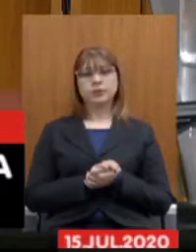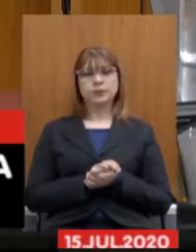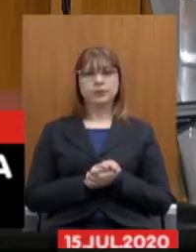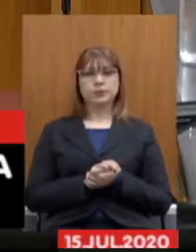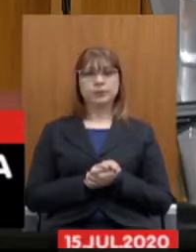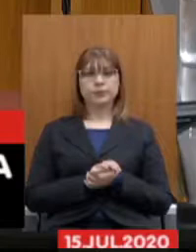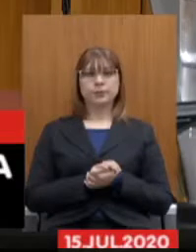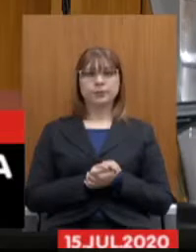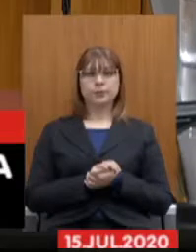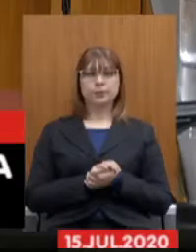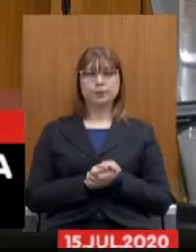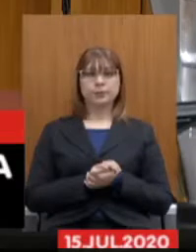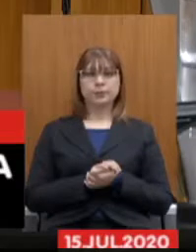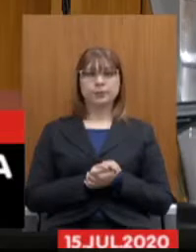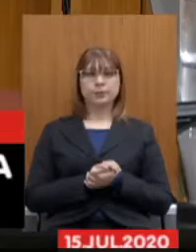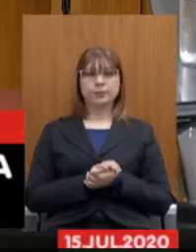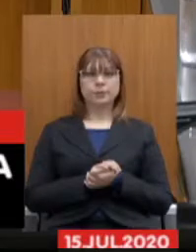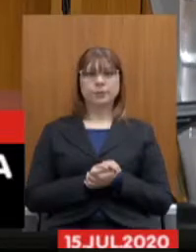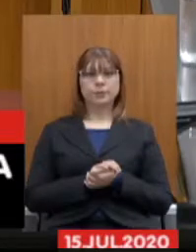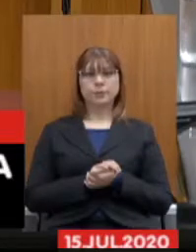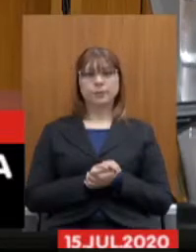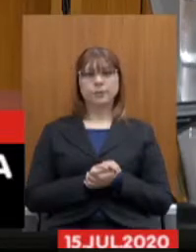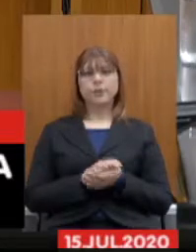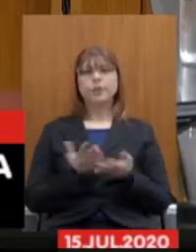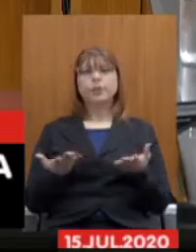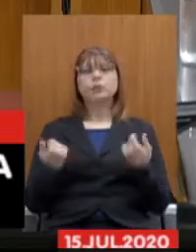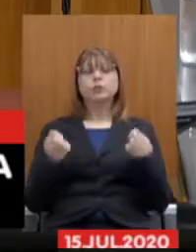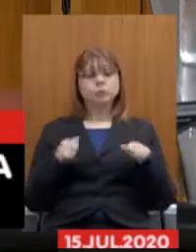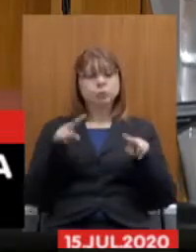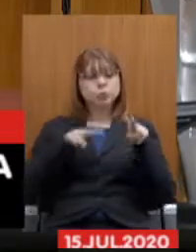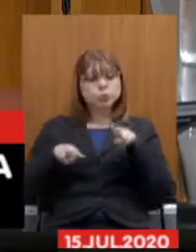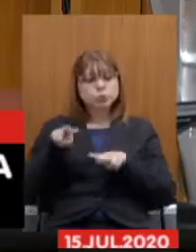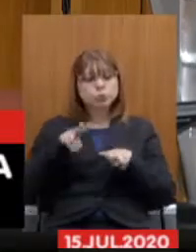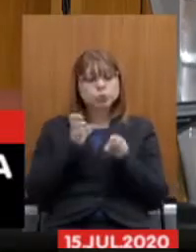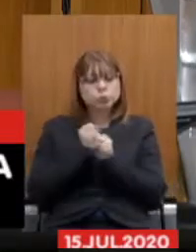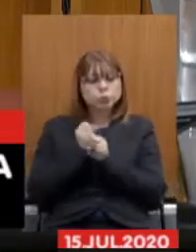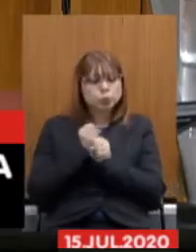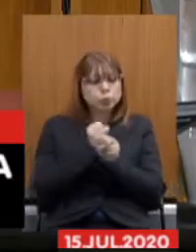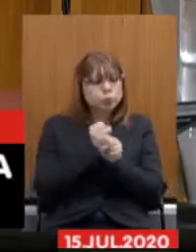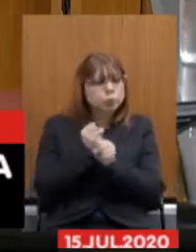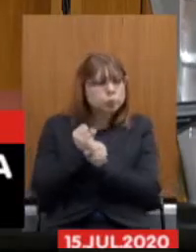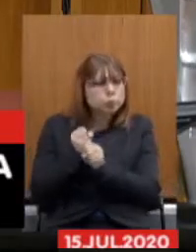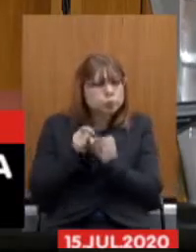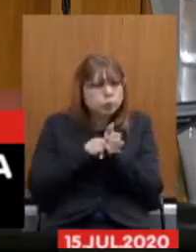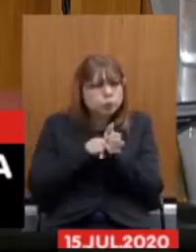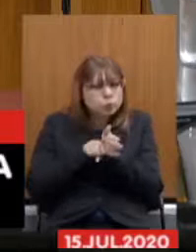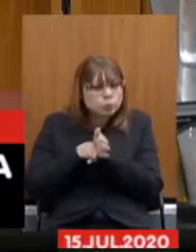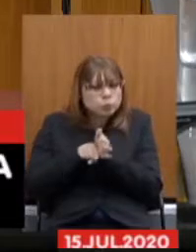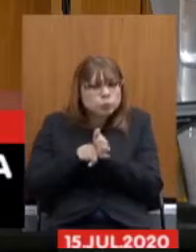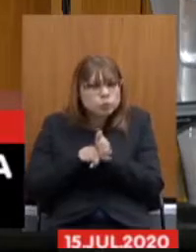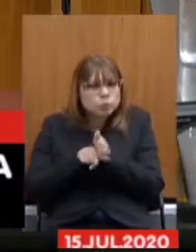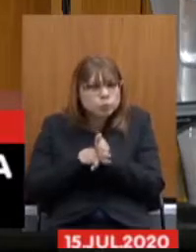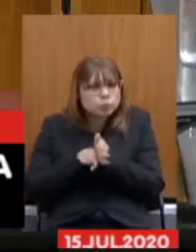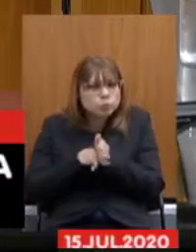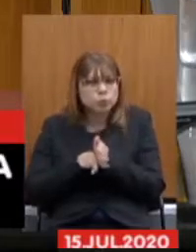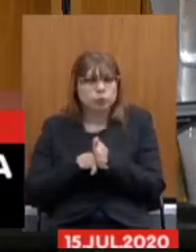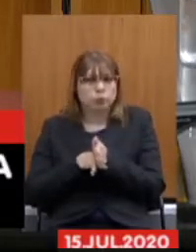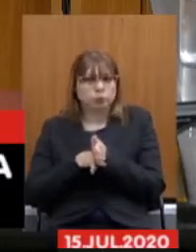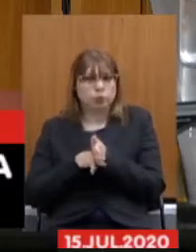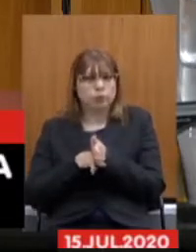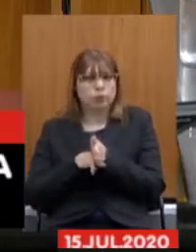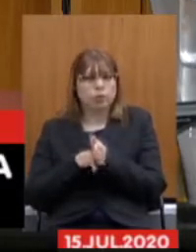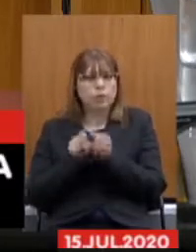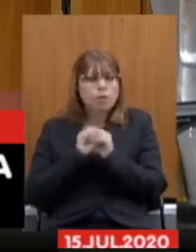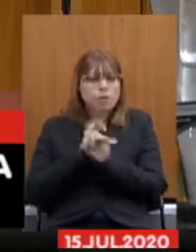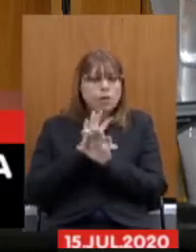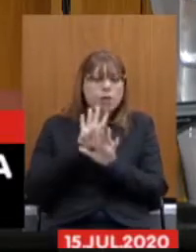é que seja feita uma auditoria contábil e atuarial de